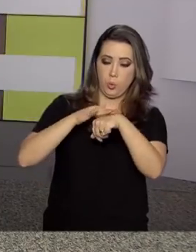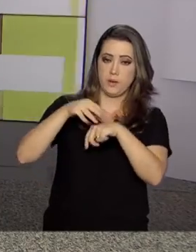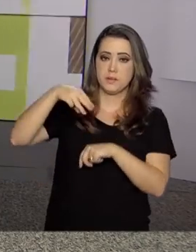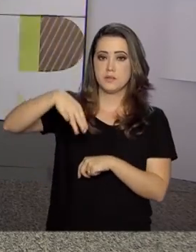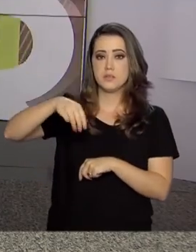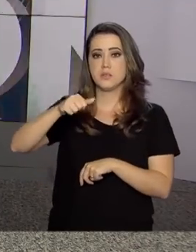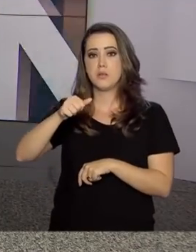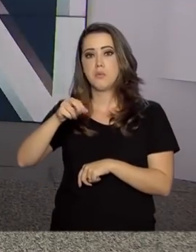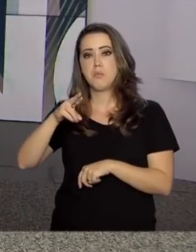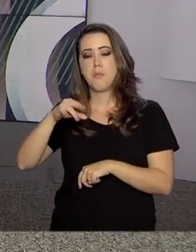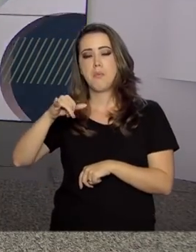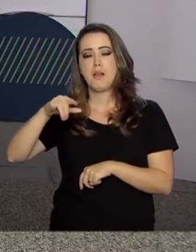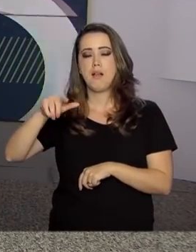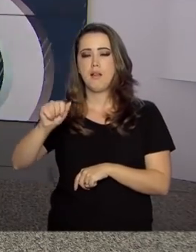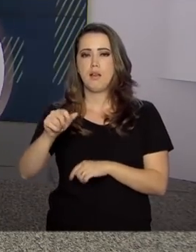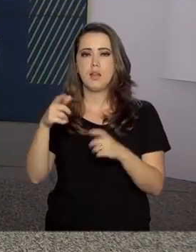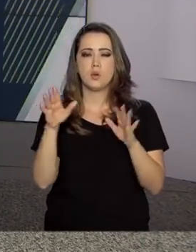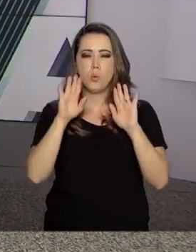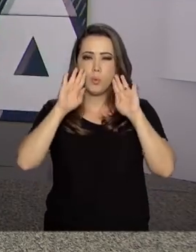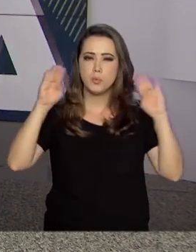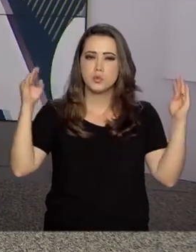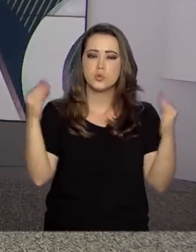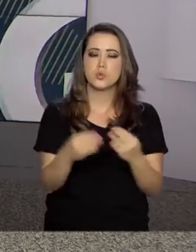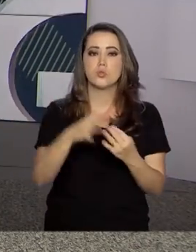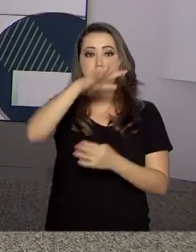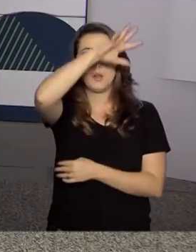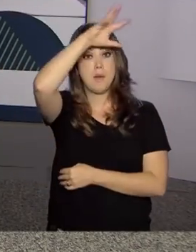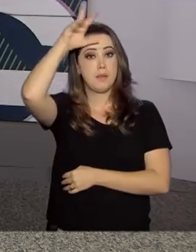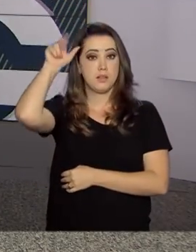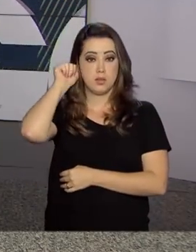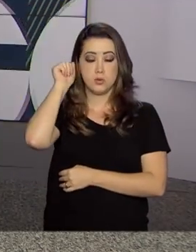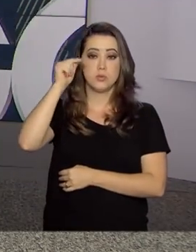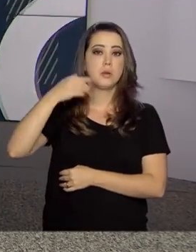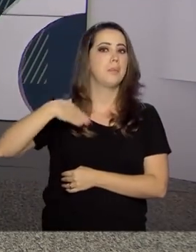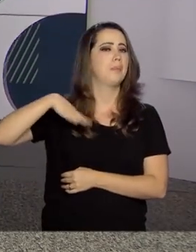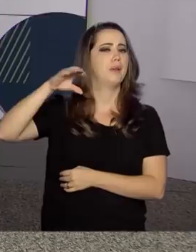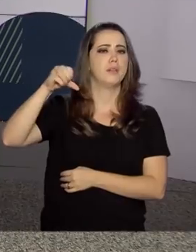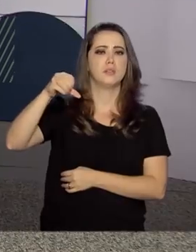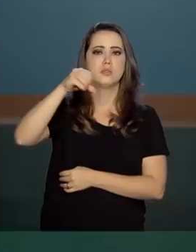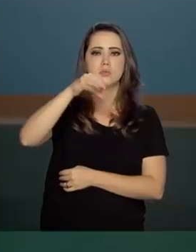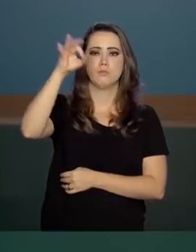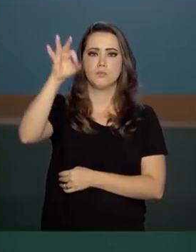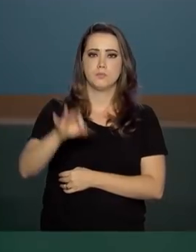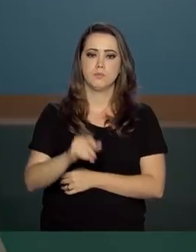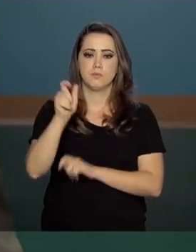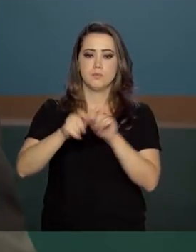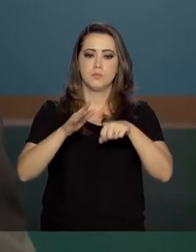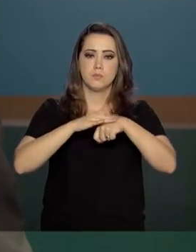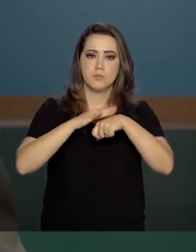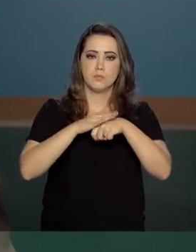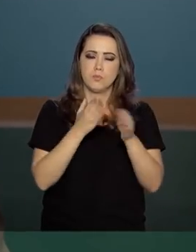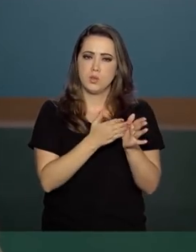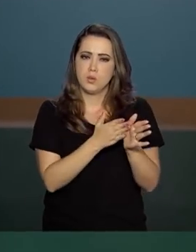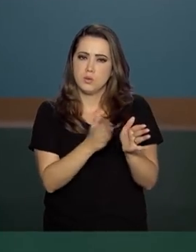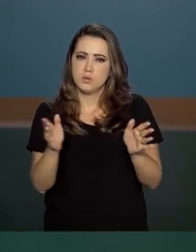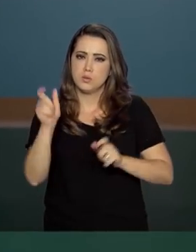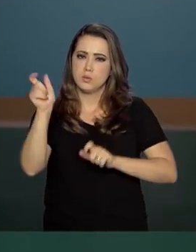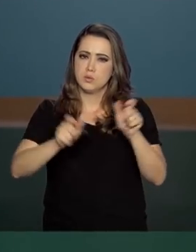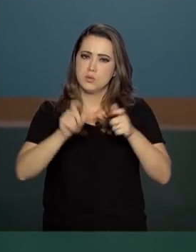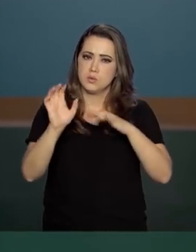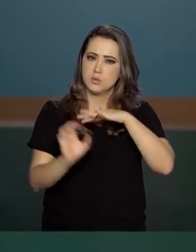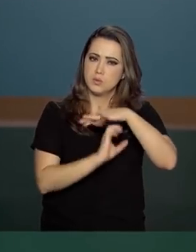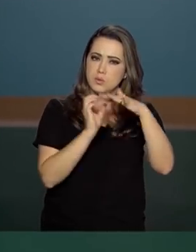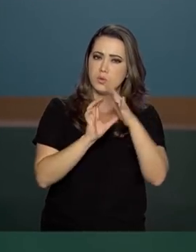foco na região amazônica, que concentra mais de 99% dos casos. Numa época em que pessoas,